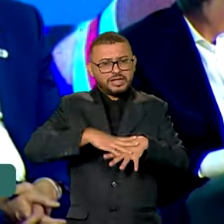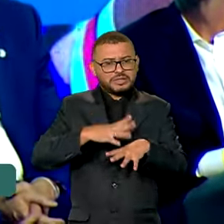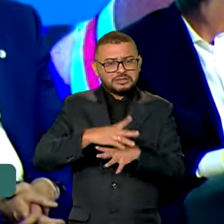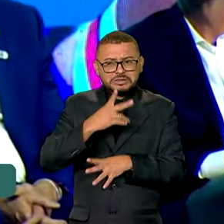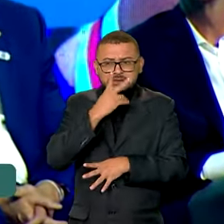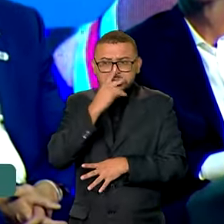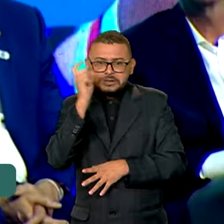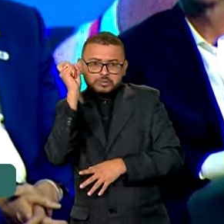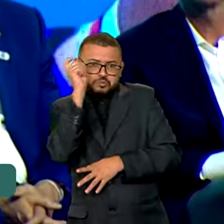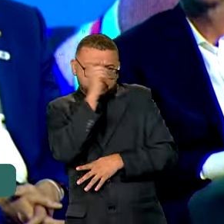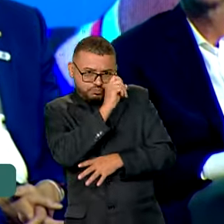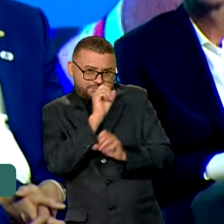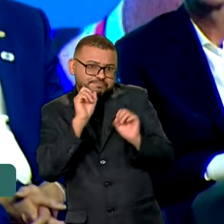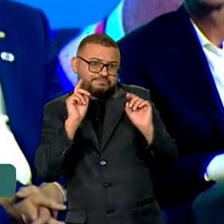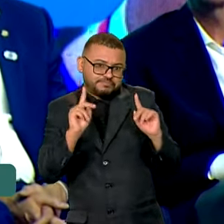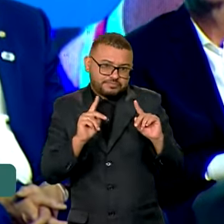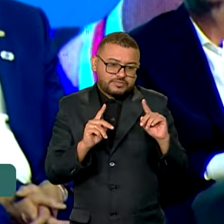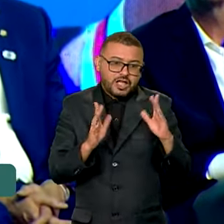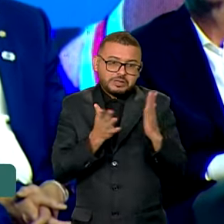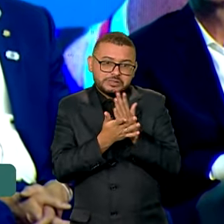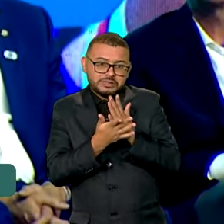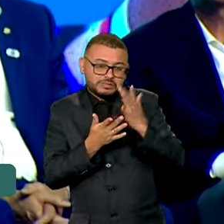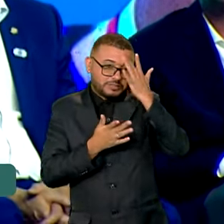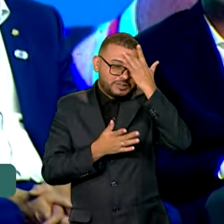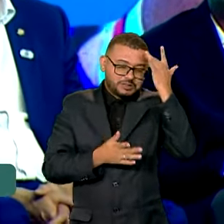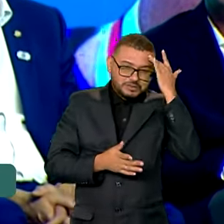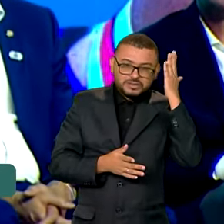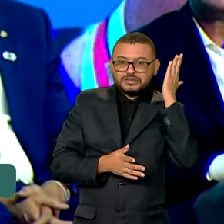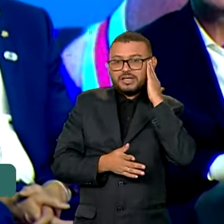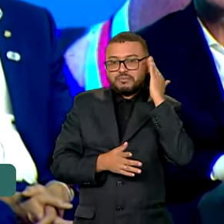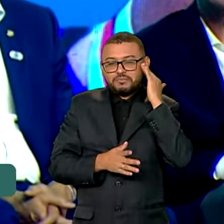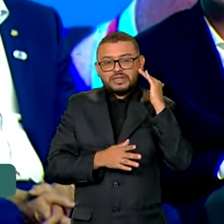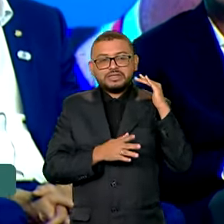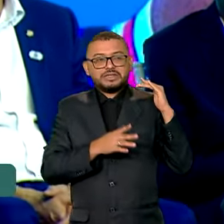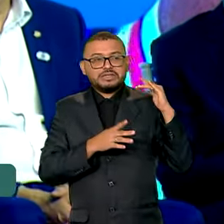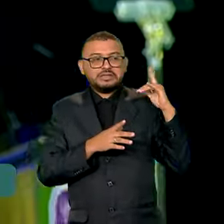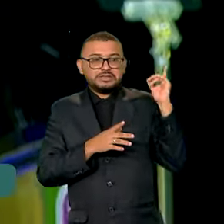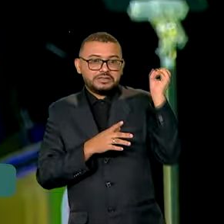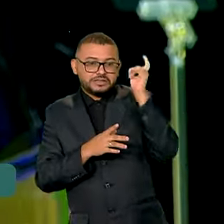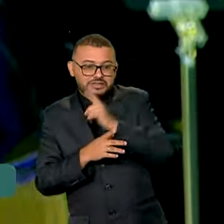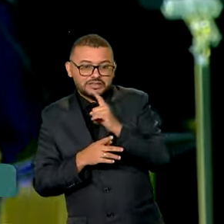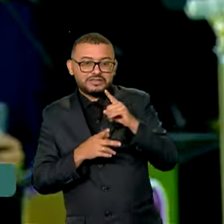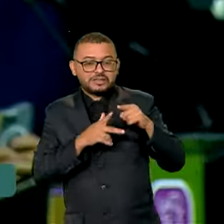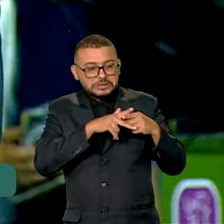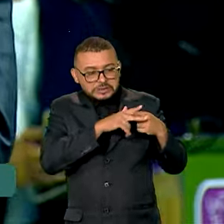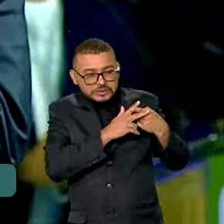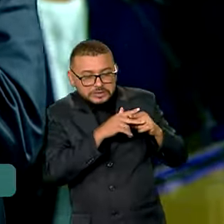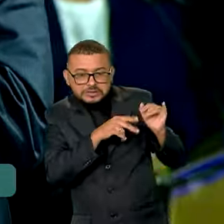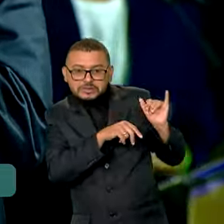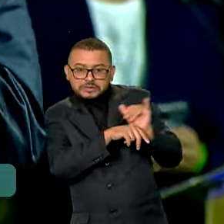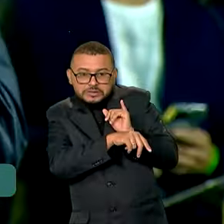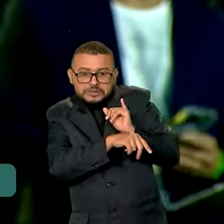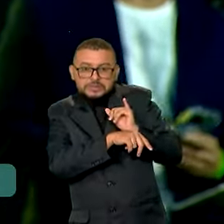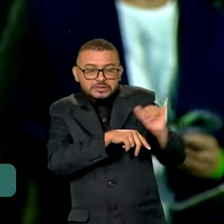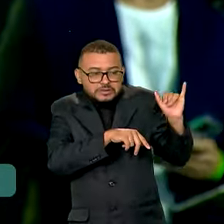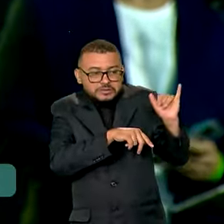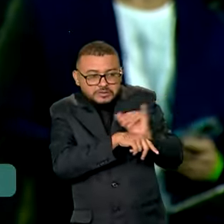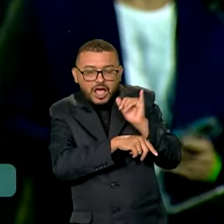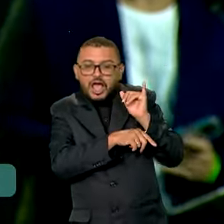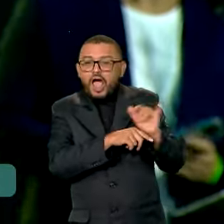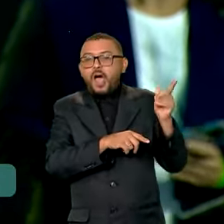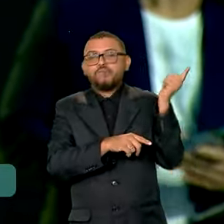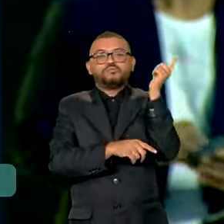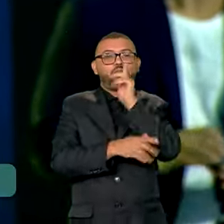difícil. Até as pessoas não aprenderem a desenrolar o casulo. Quando as pessoas aprendem a desenrolar o